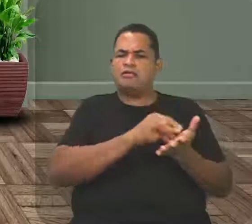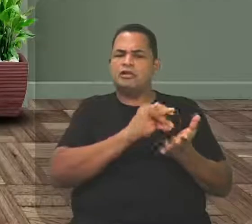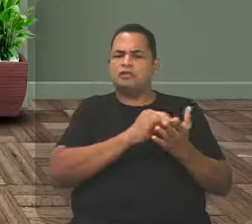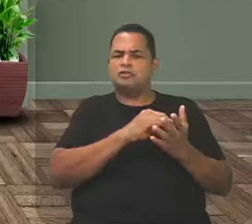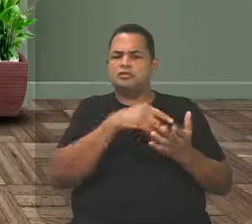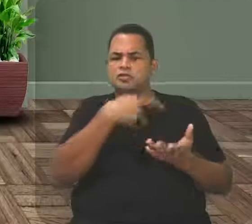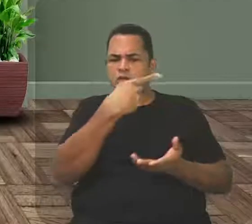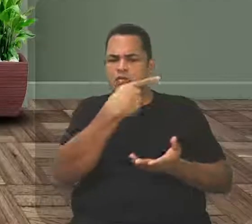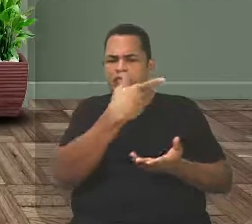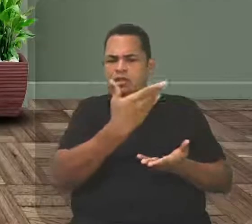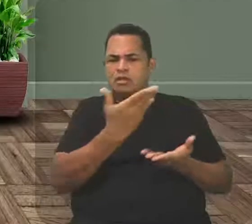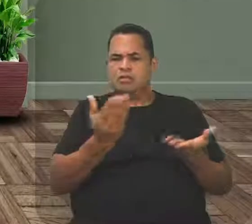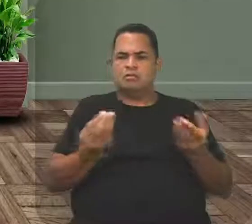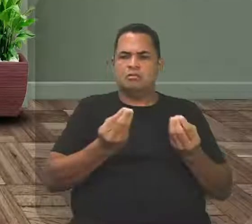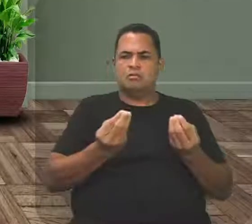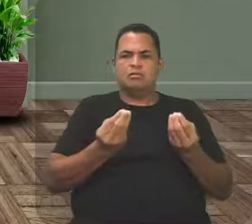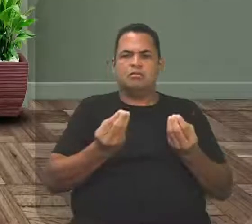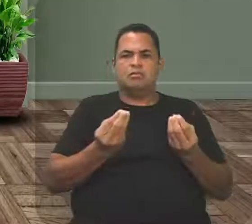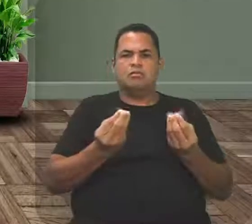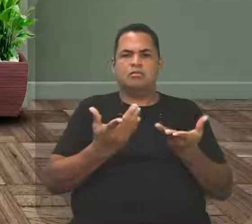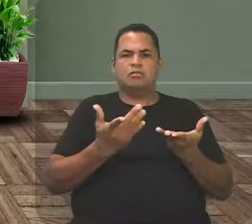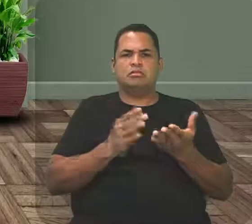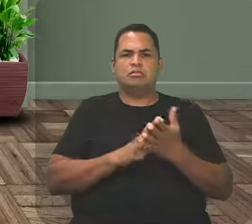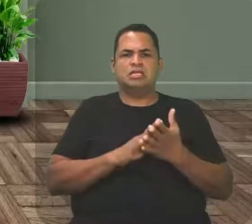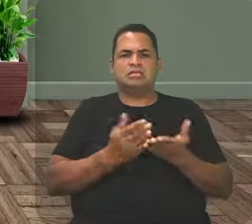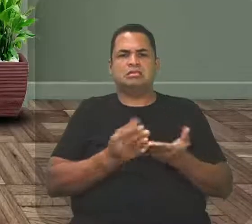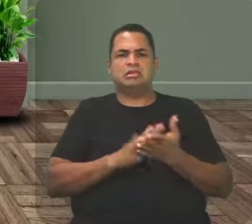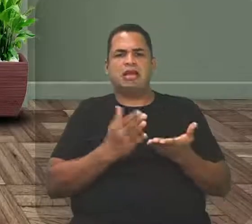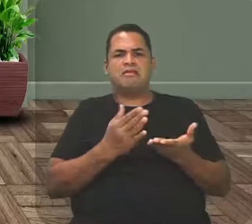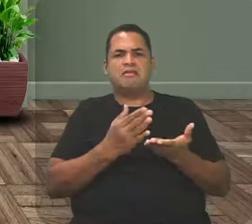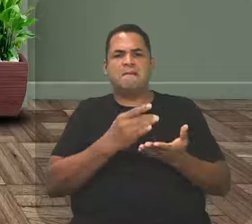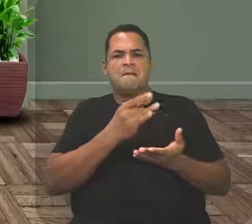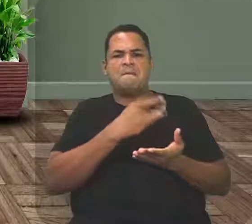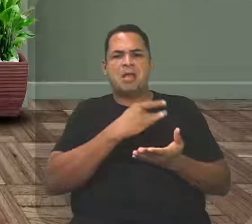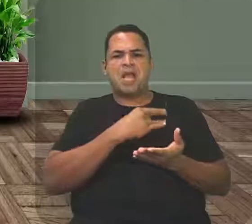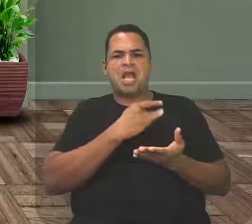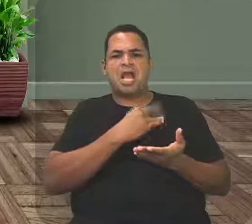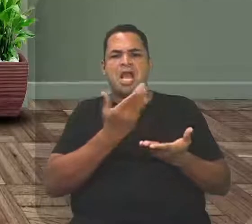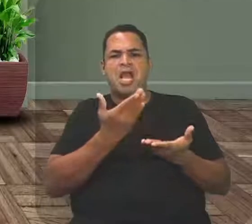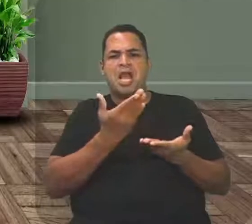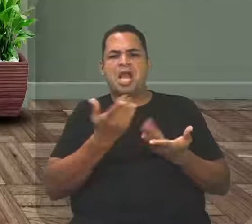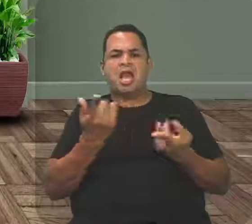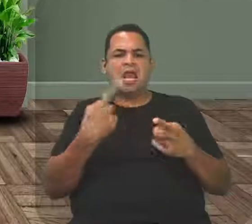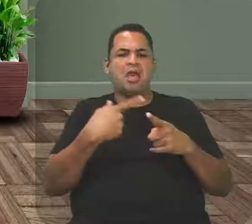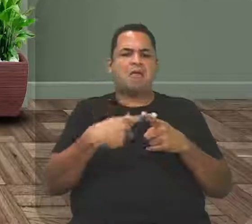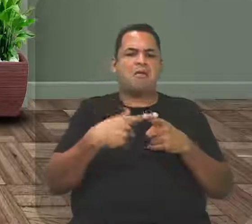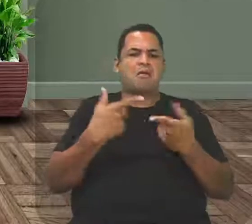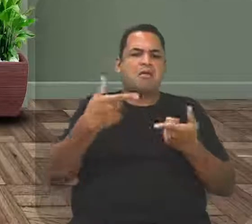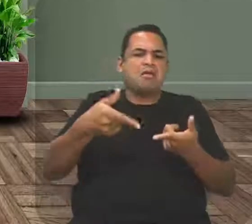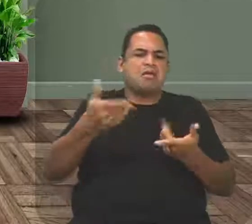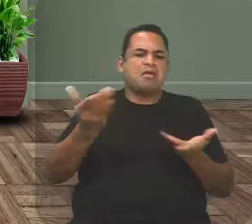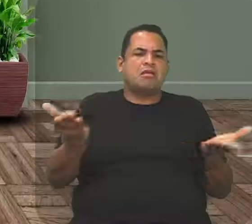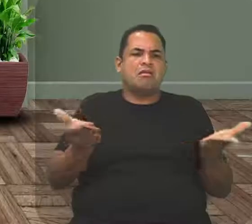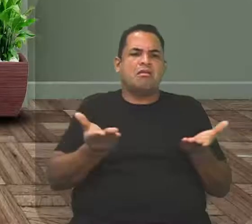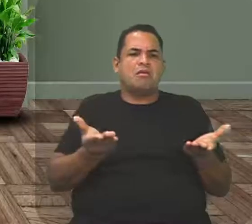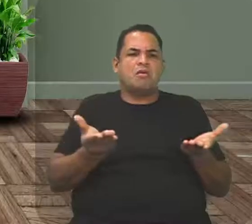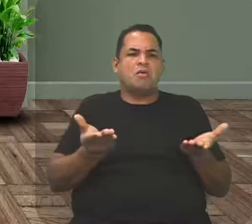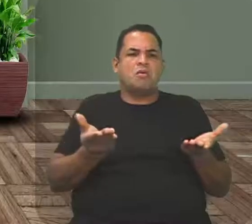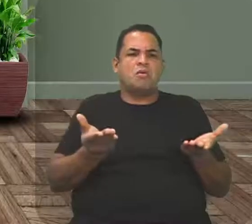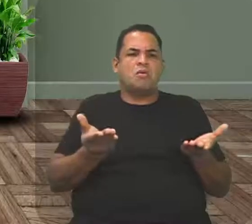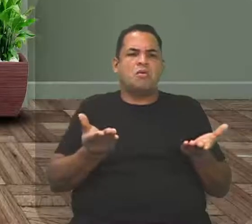Porque ela disse que nós estávamos pecando, por isso Deus tinha mandado um grande flagelo para a humanidade. E agora,